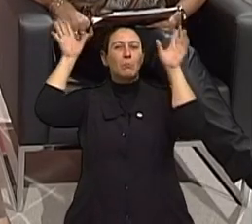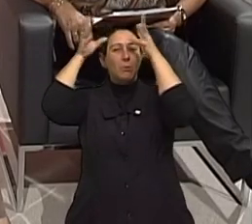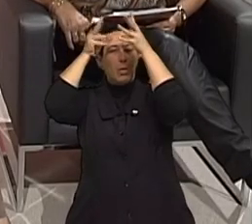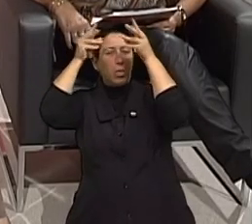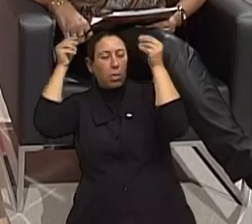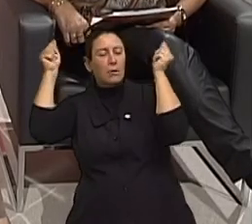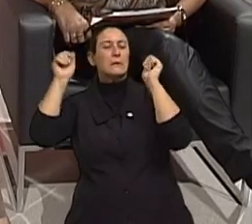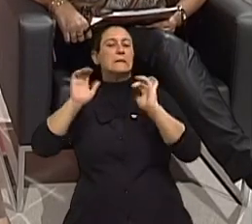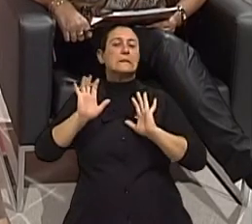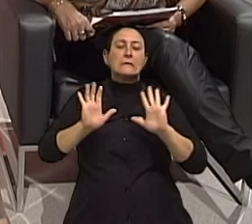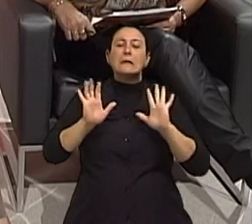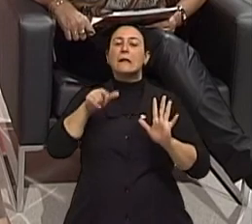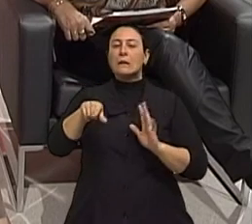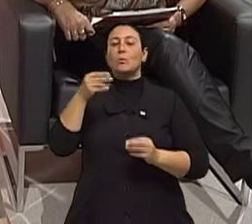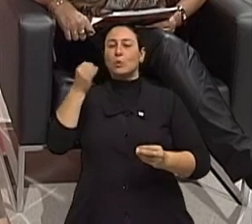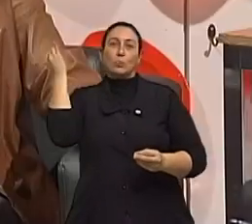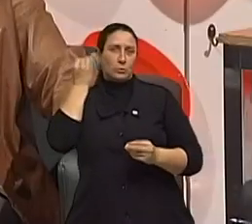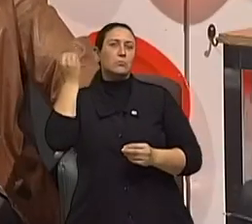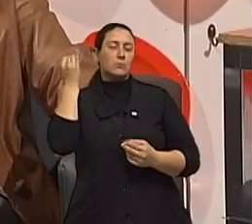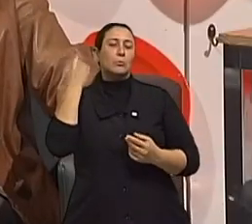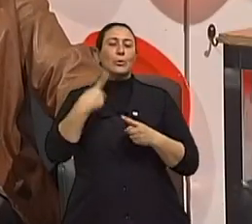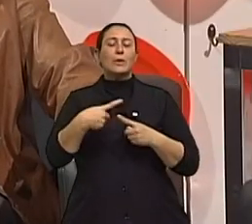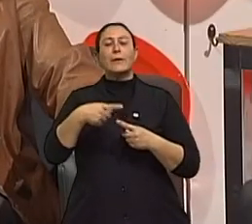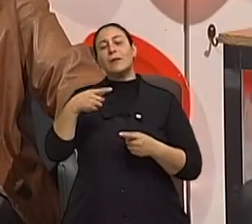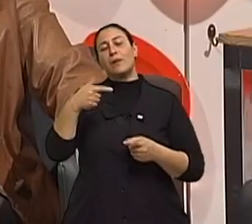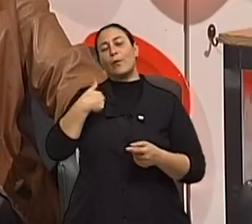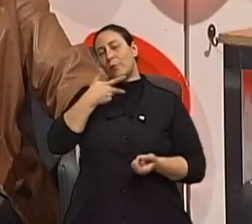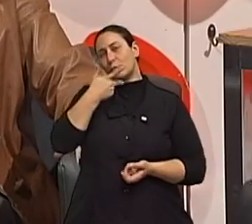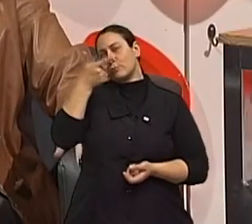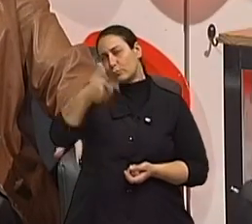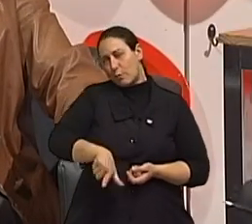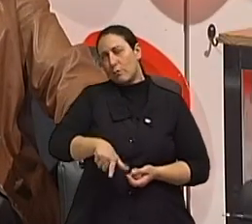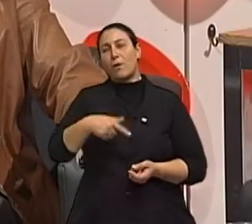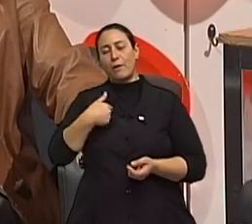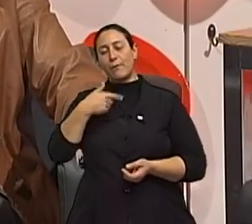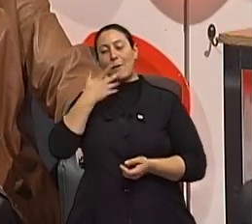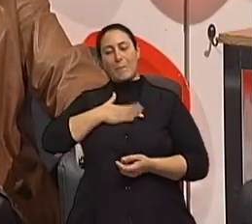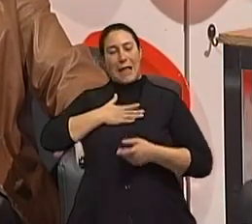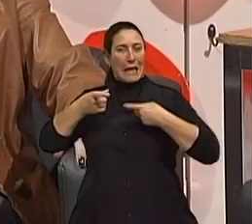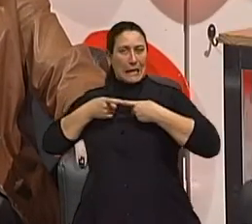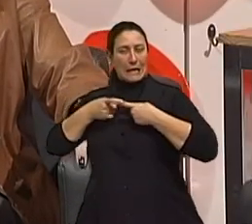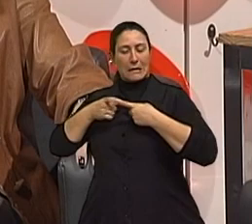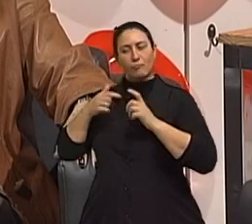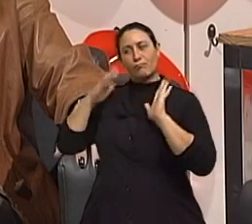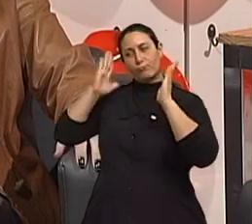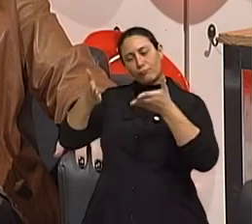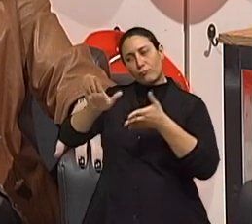acho que é uma questão bem significativa e que, de novo, eu me remeto à minha clínica para pensar, assim,